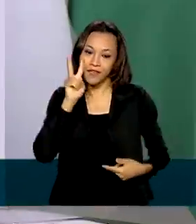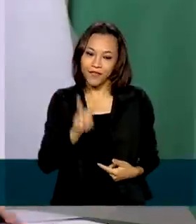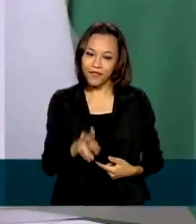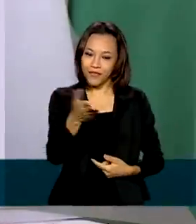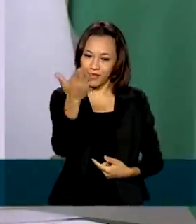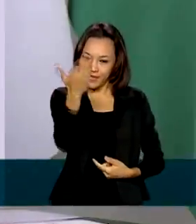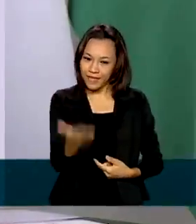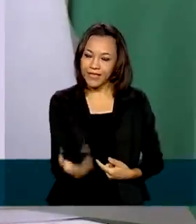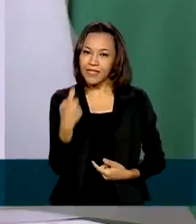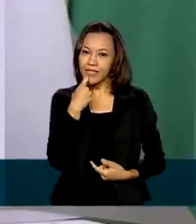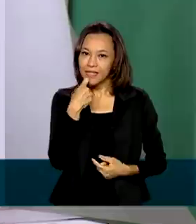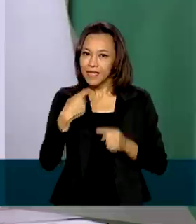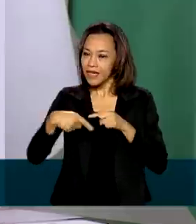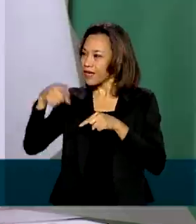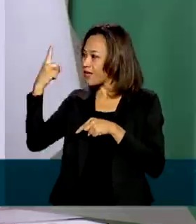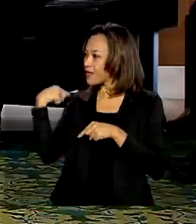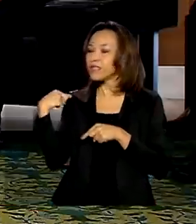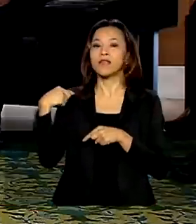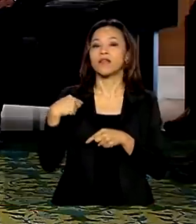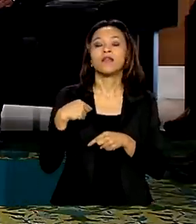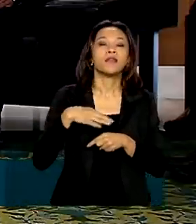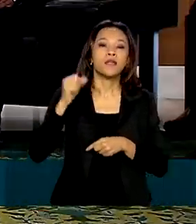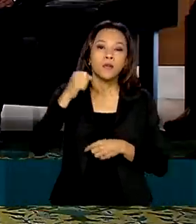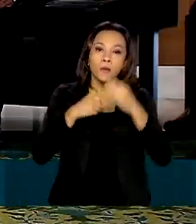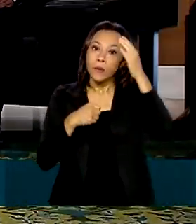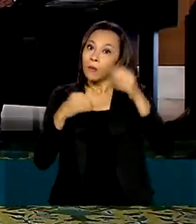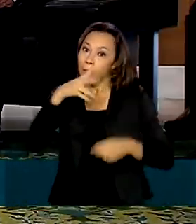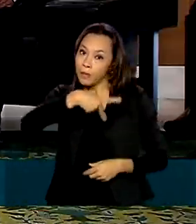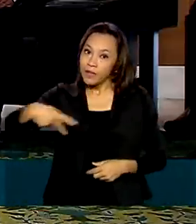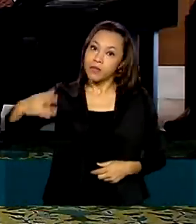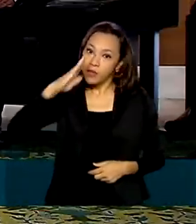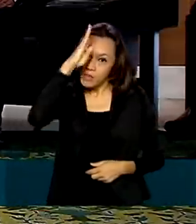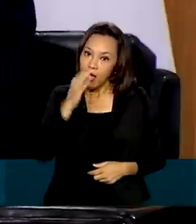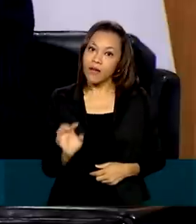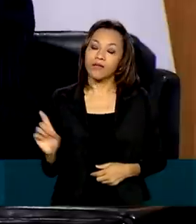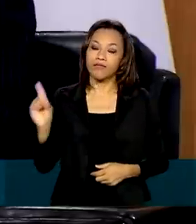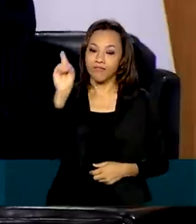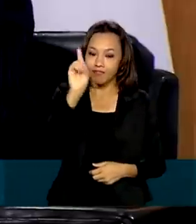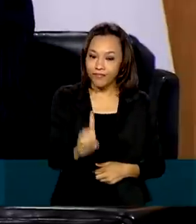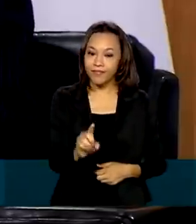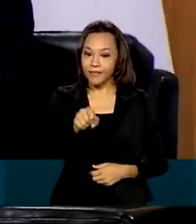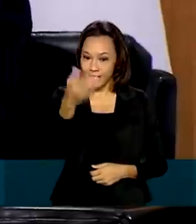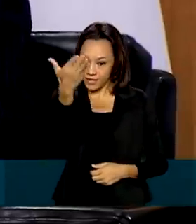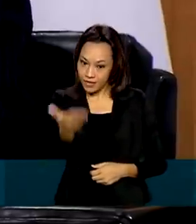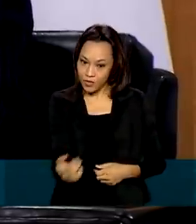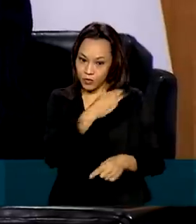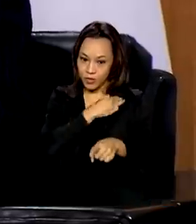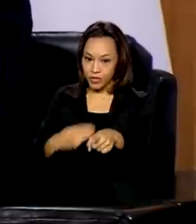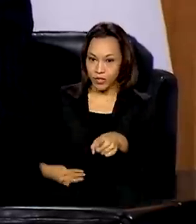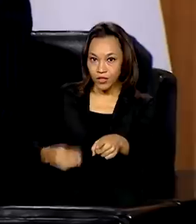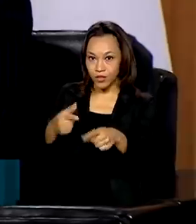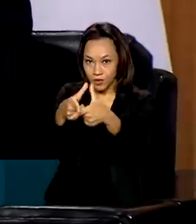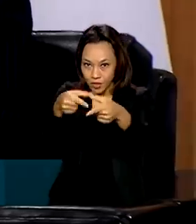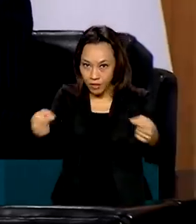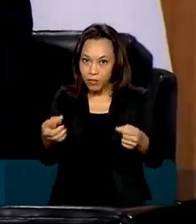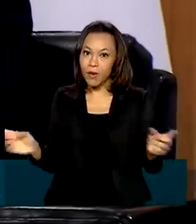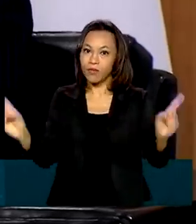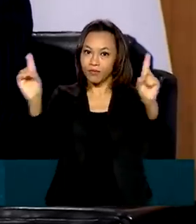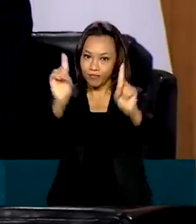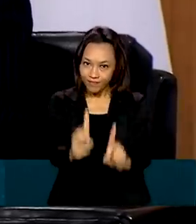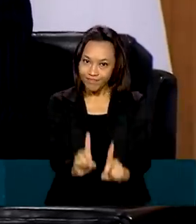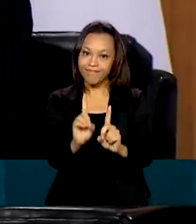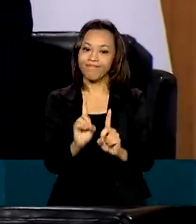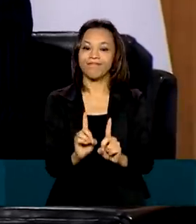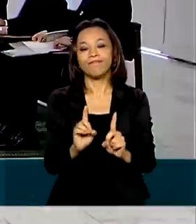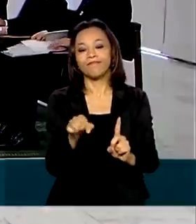presidente Jair Bolsonaro recebeu no Palácio do Planalto o ministro de negócios estrangeiros do país asiático, Moteji